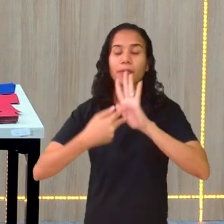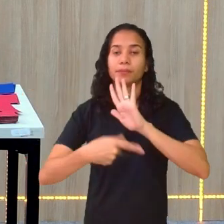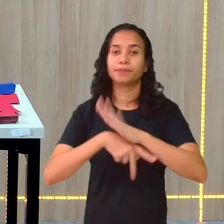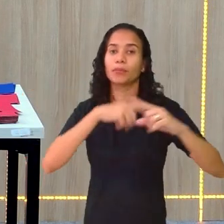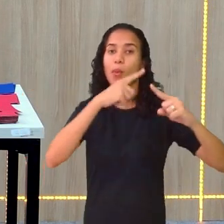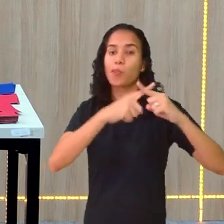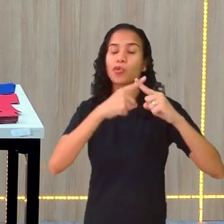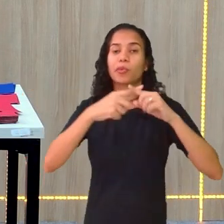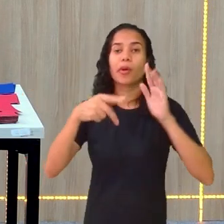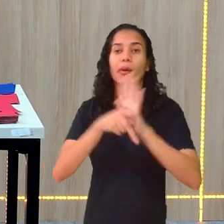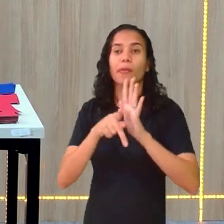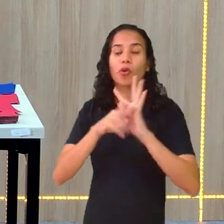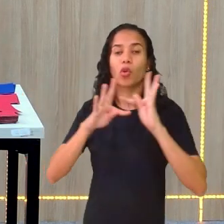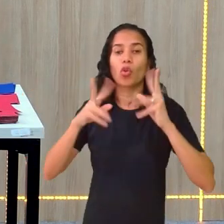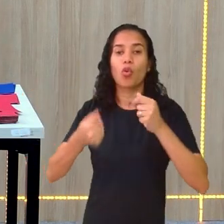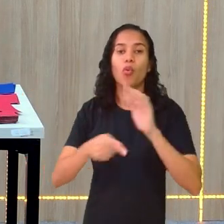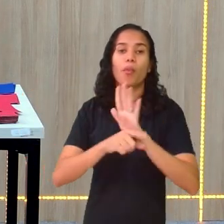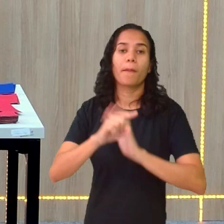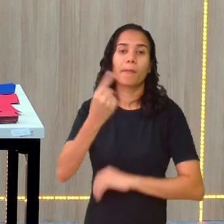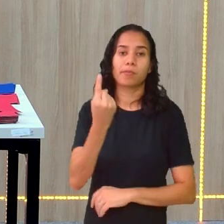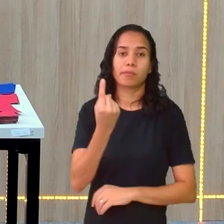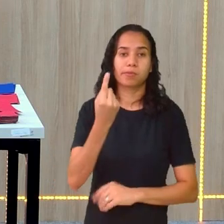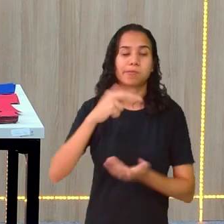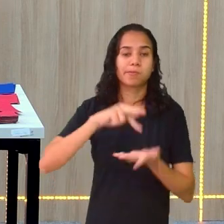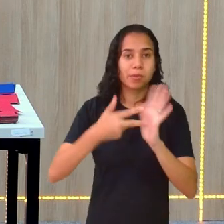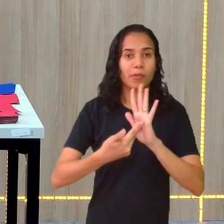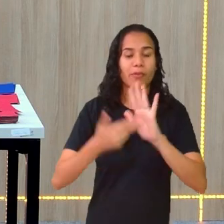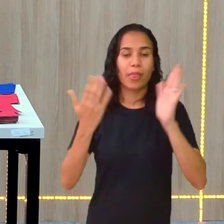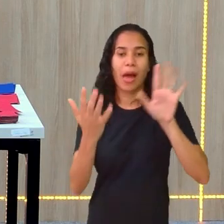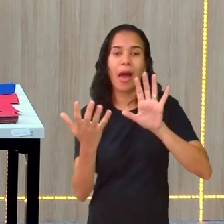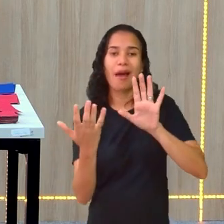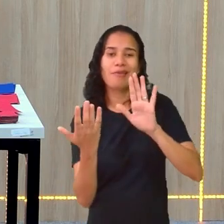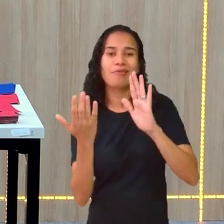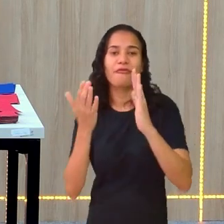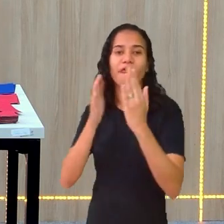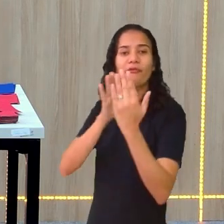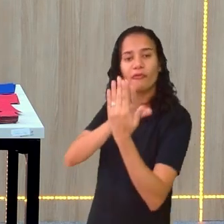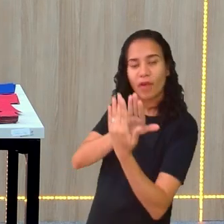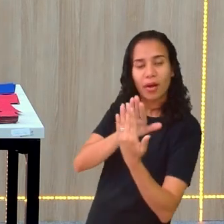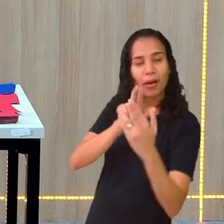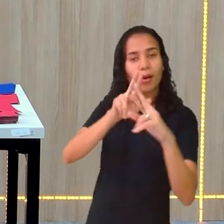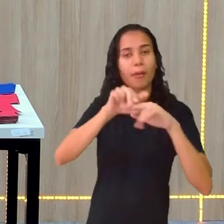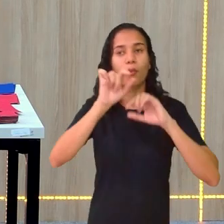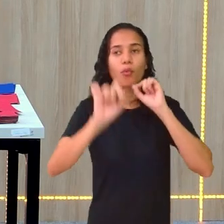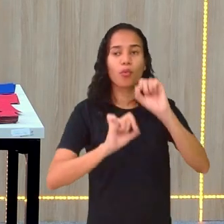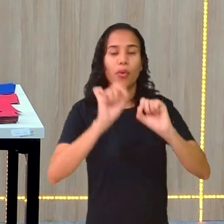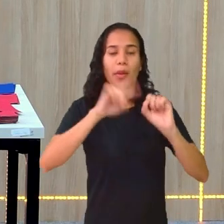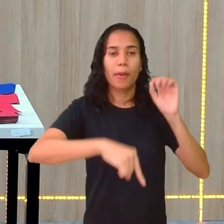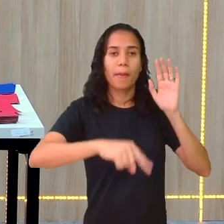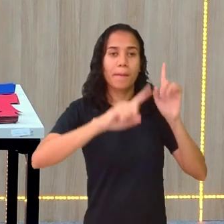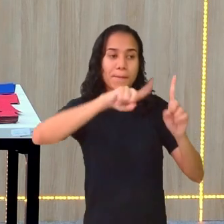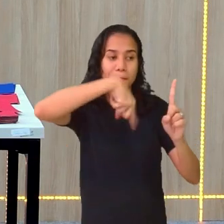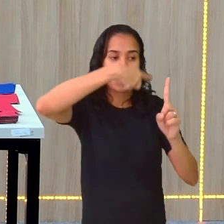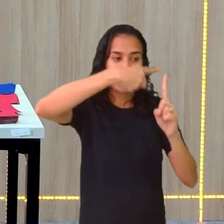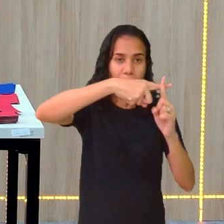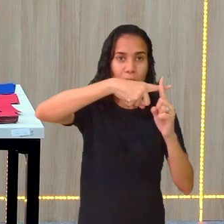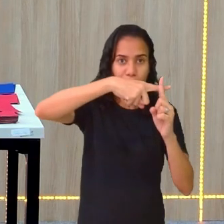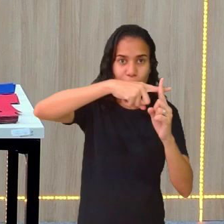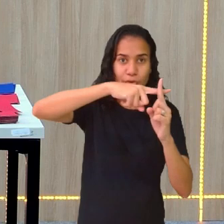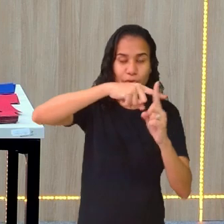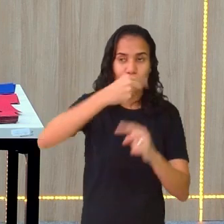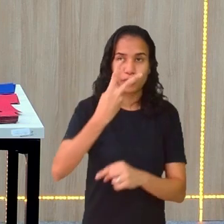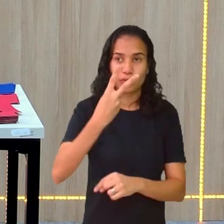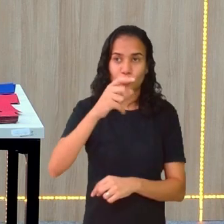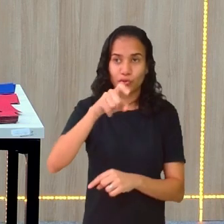multiplicando esse parêntese todo para o menos 1. Ou seja, eu estou invertendo. Então, o que era mais, mais